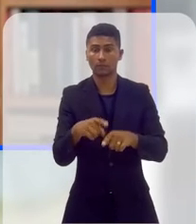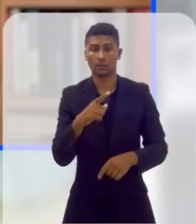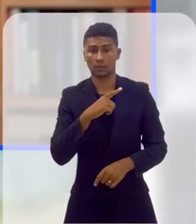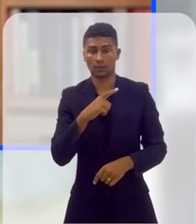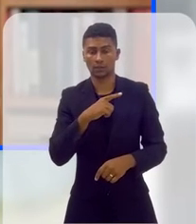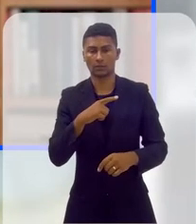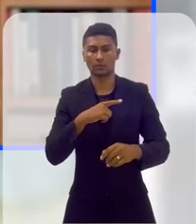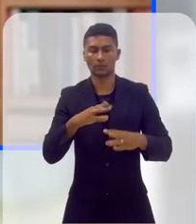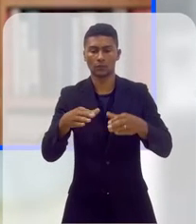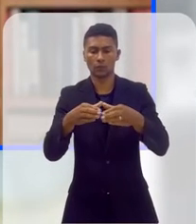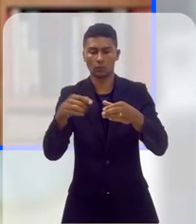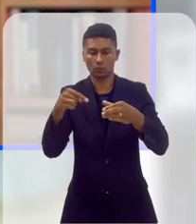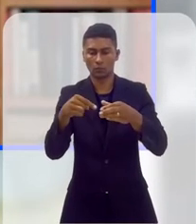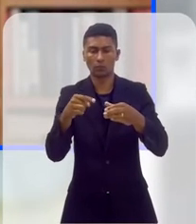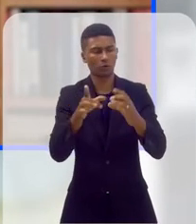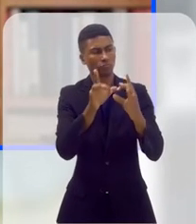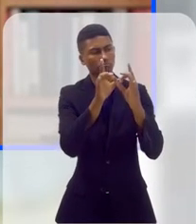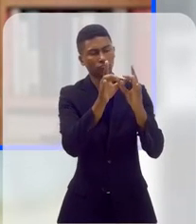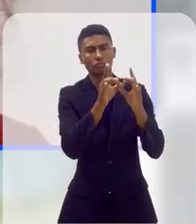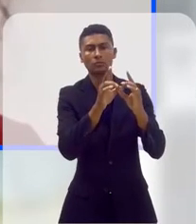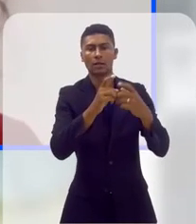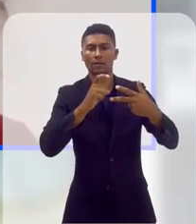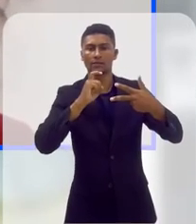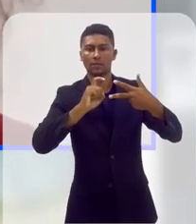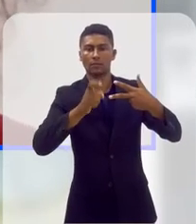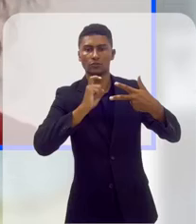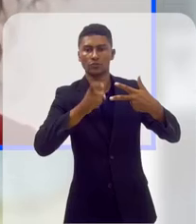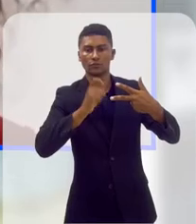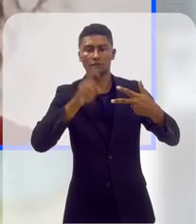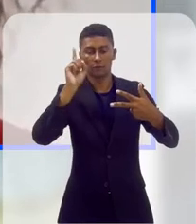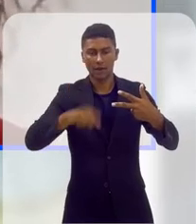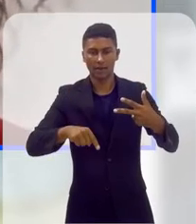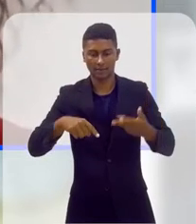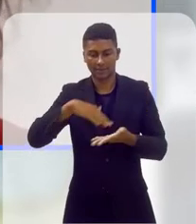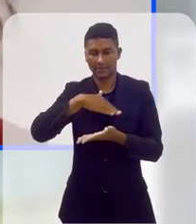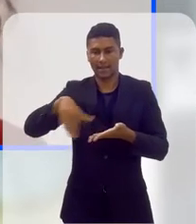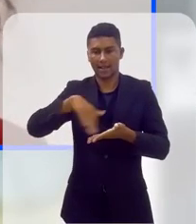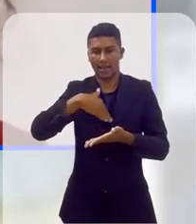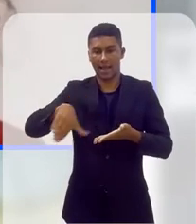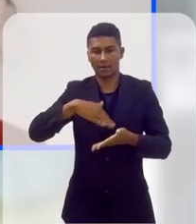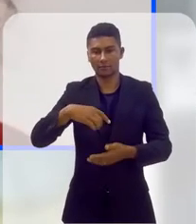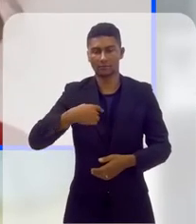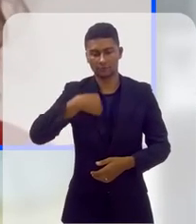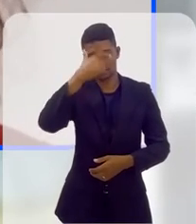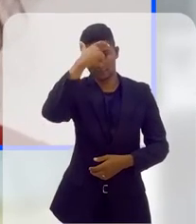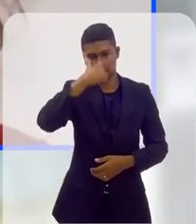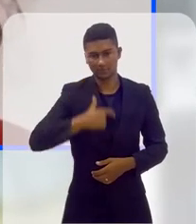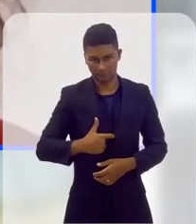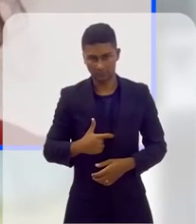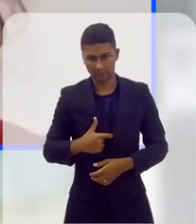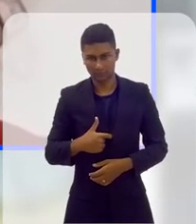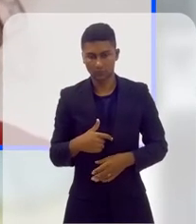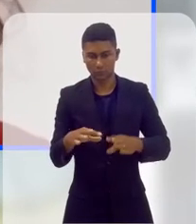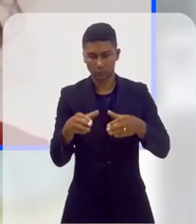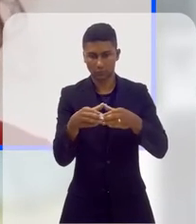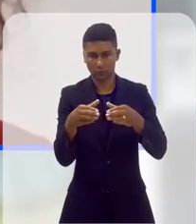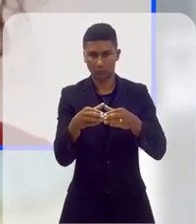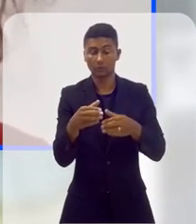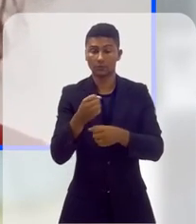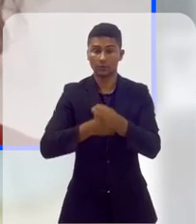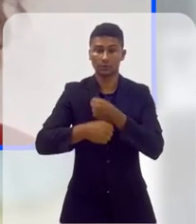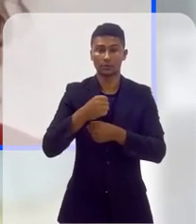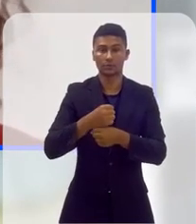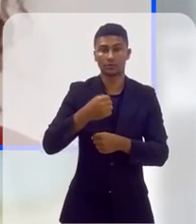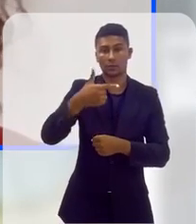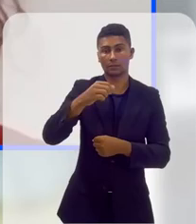acolher e promover essa diversidade. Nós temos um órgão diretamente ligado ao Poder Executivo, que é essa subsecretaria onde